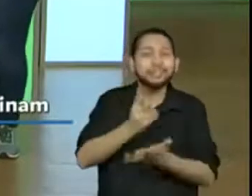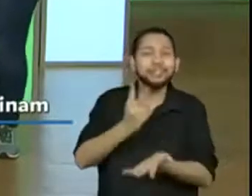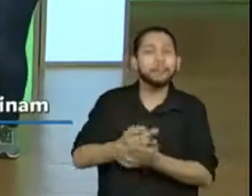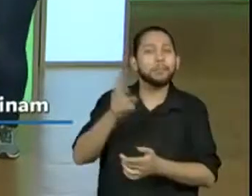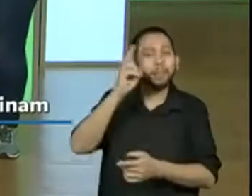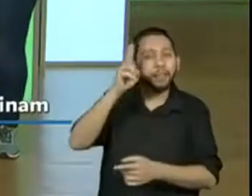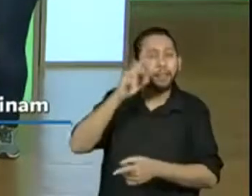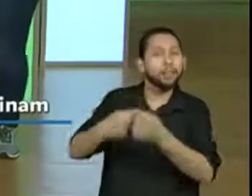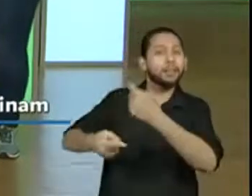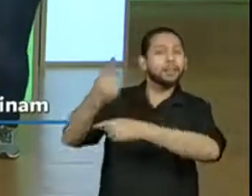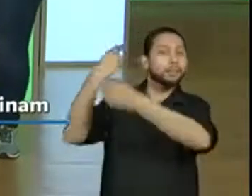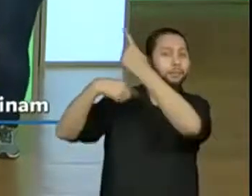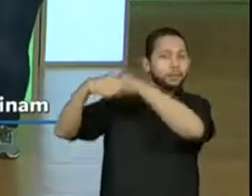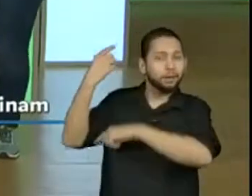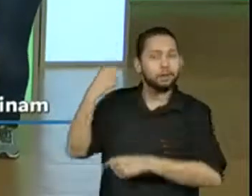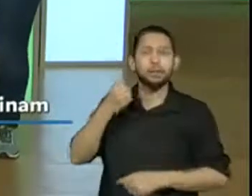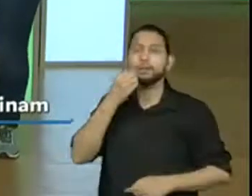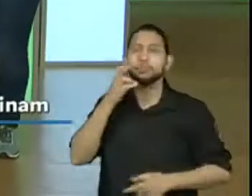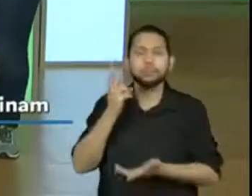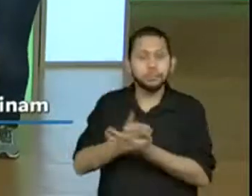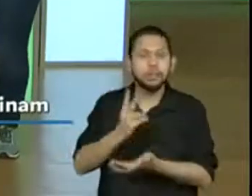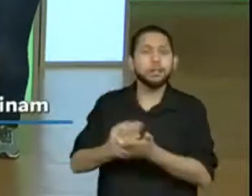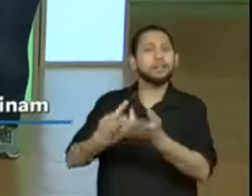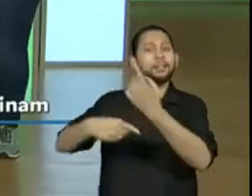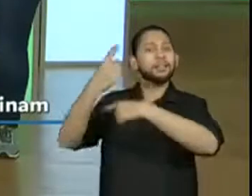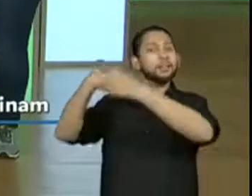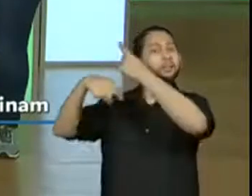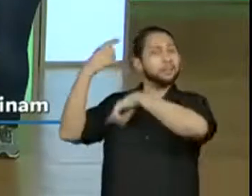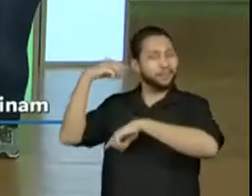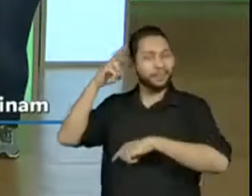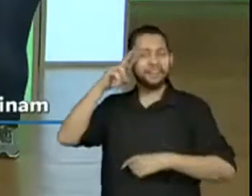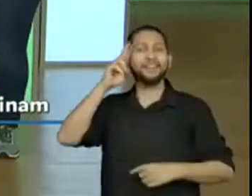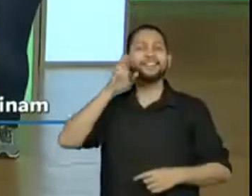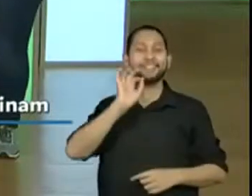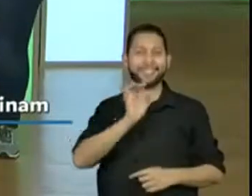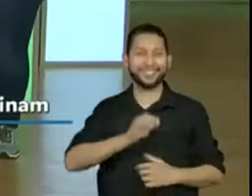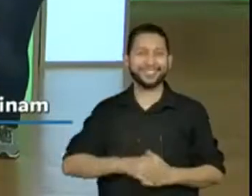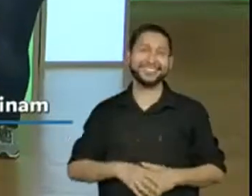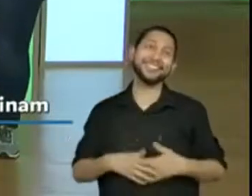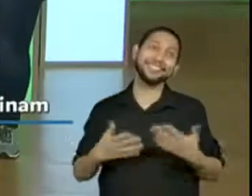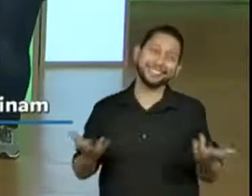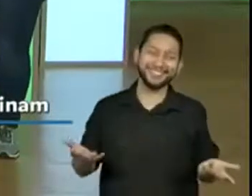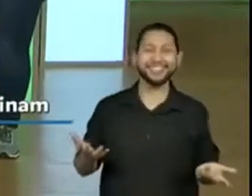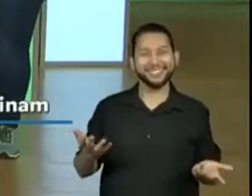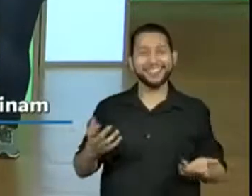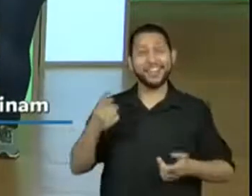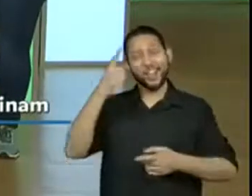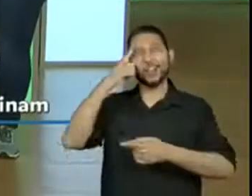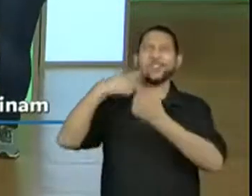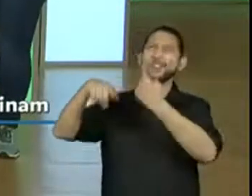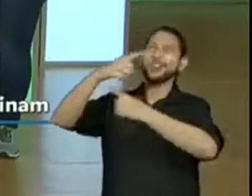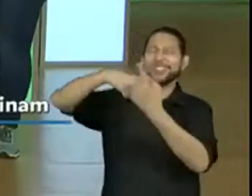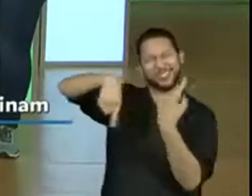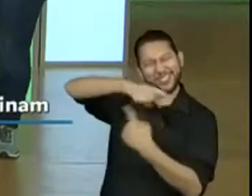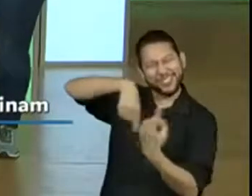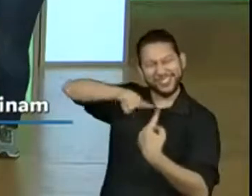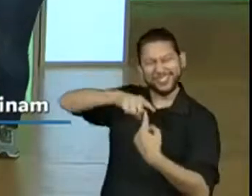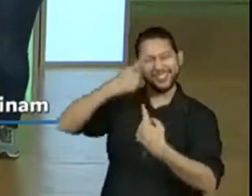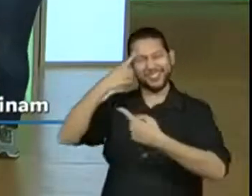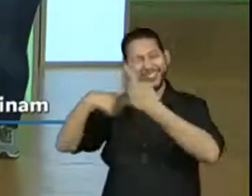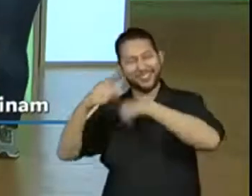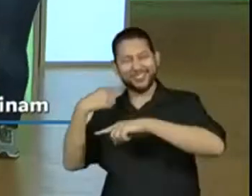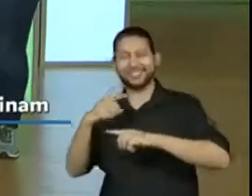Reviver e voltar. Isso. Revoltar também, é muito bom. Às vezes, sim. Dependendo, né, da